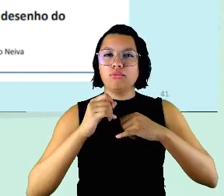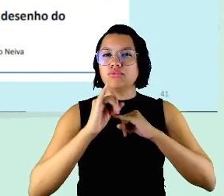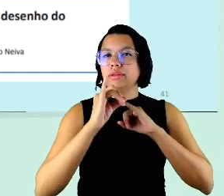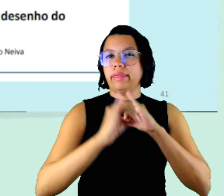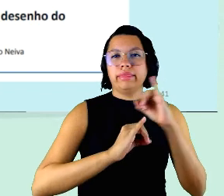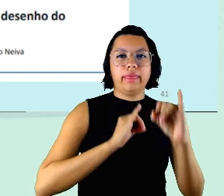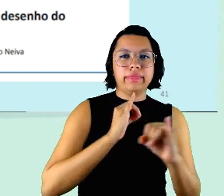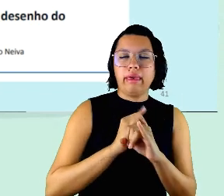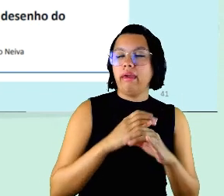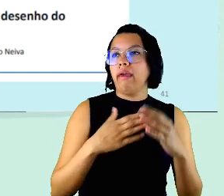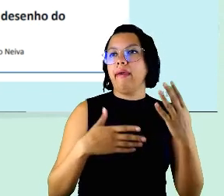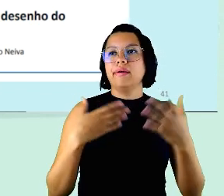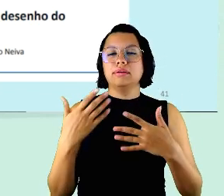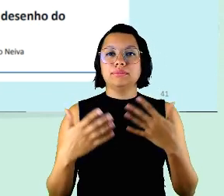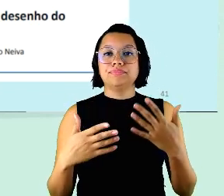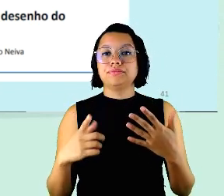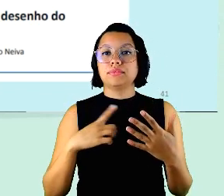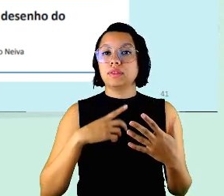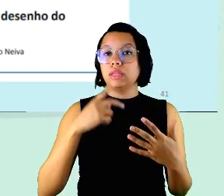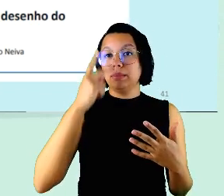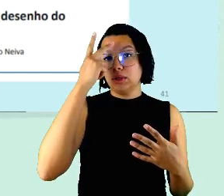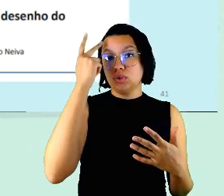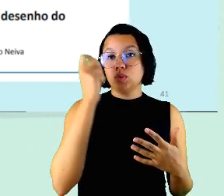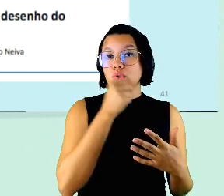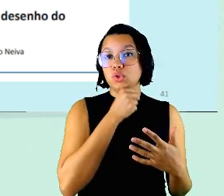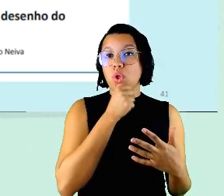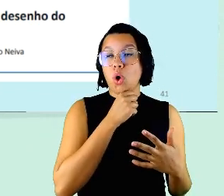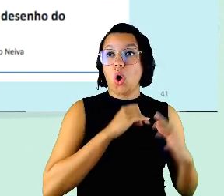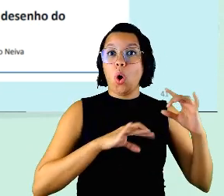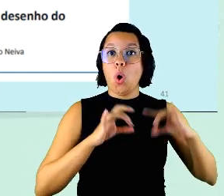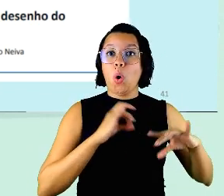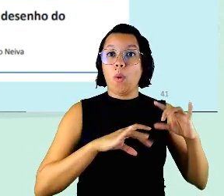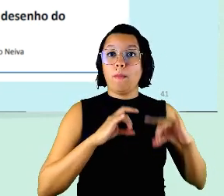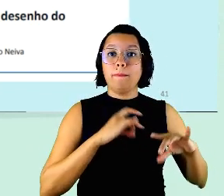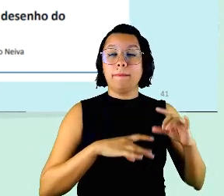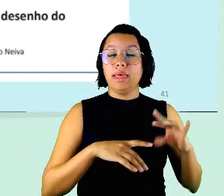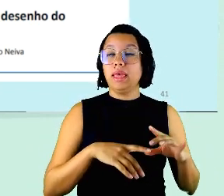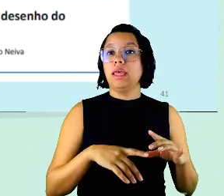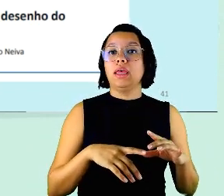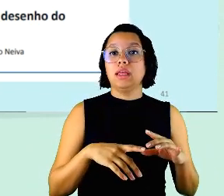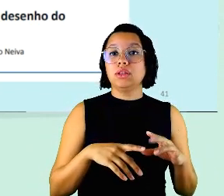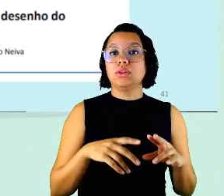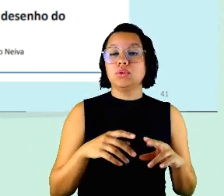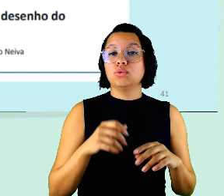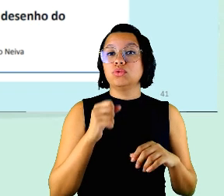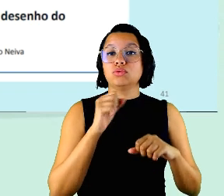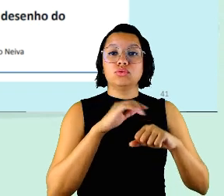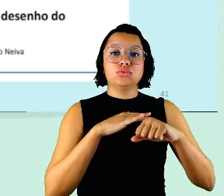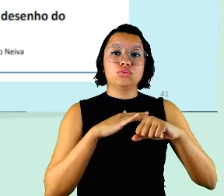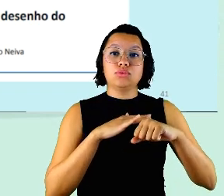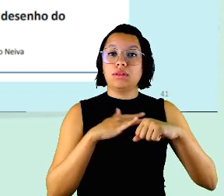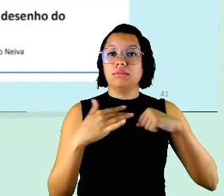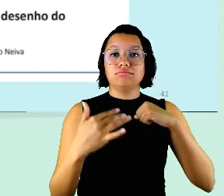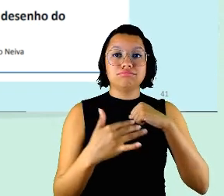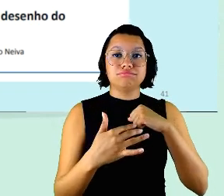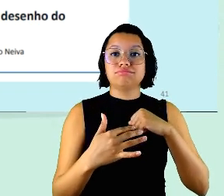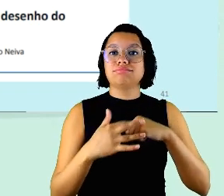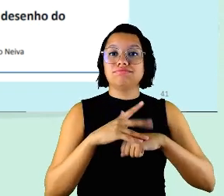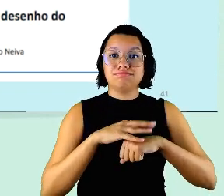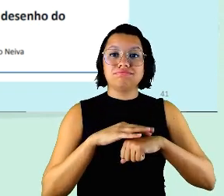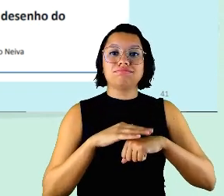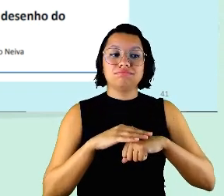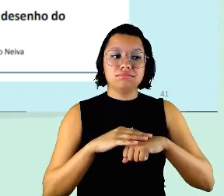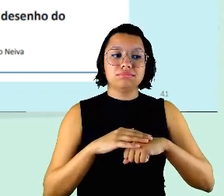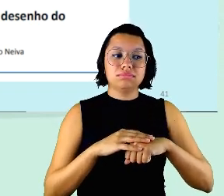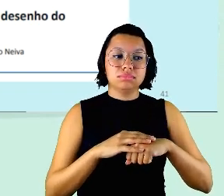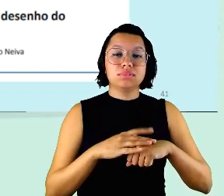etc quem tem parentes idosos o medo do idoso pegar a pandemia tem que segurar o idoso para ele não fugir de casa porque os idosos também queriam ir